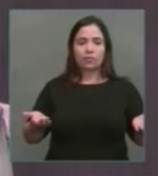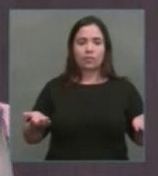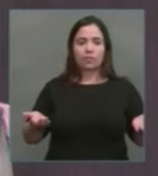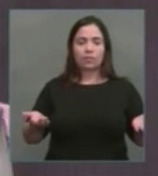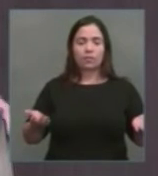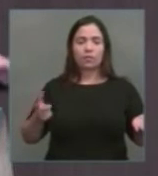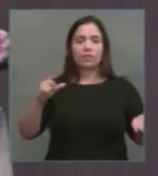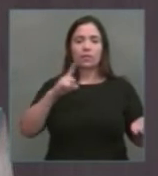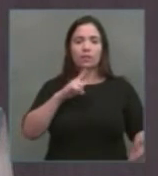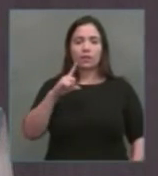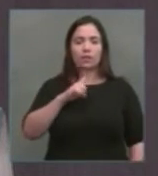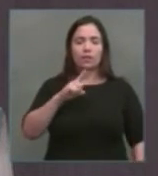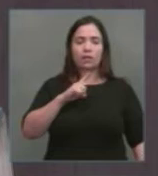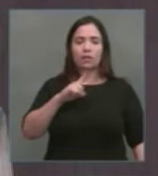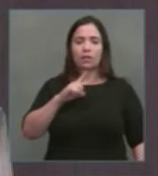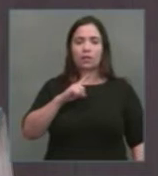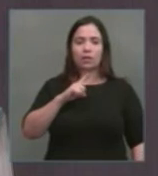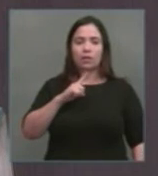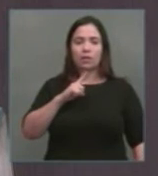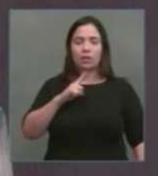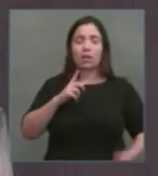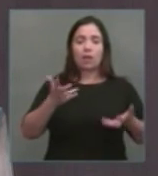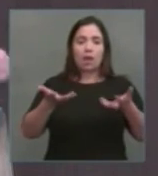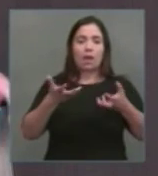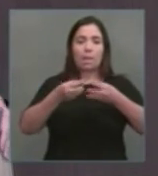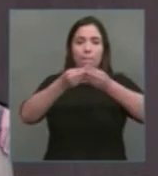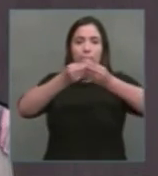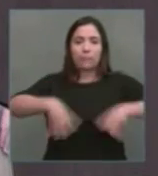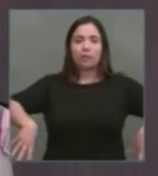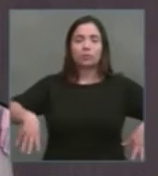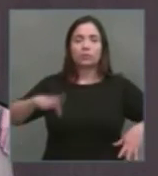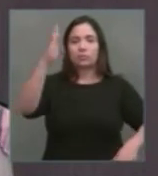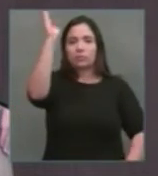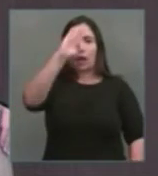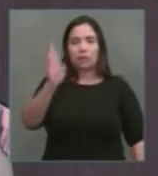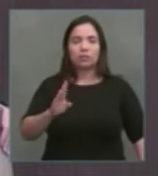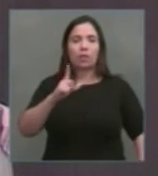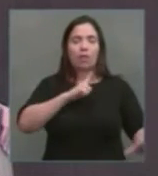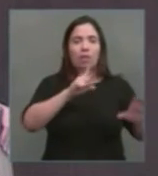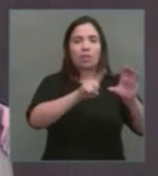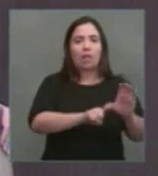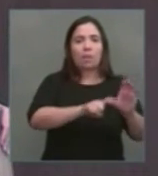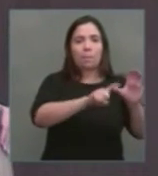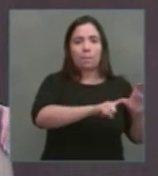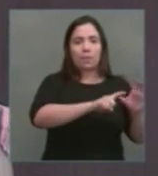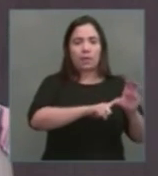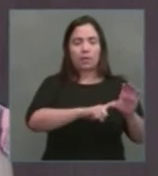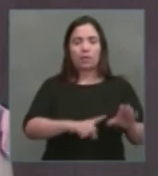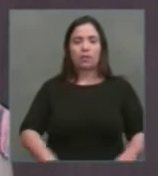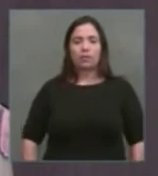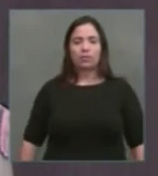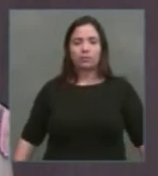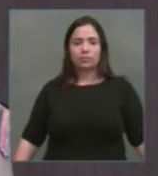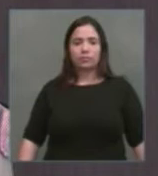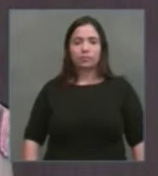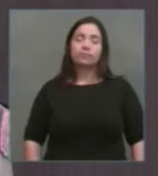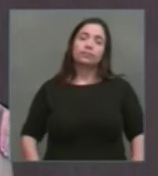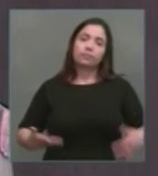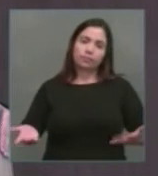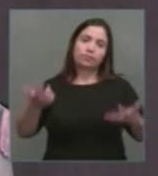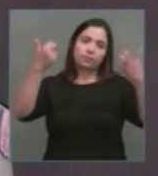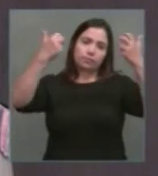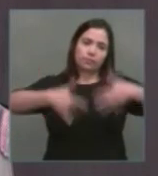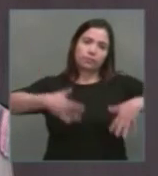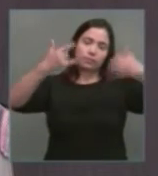extrativismo e, obviamente, colocam o Brasil mais dependente da esfera internacional. Eram essas nossas palavras,